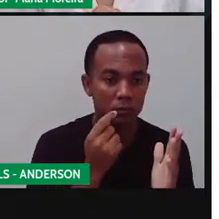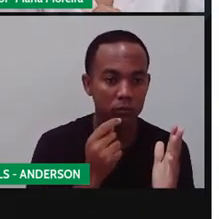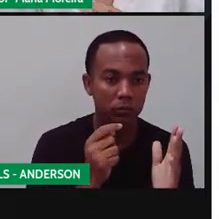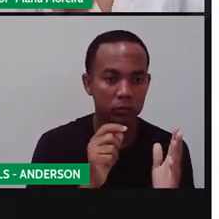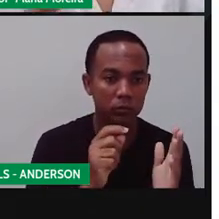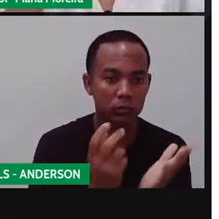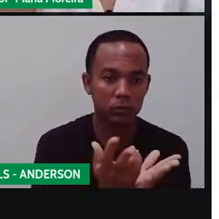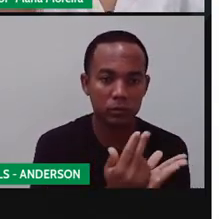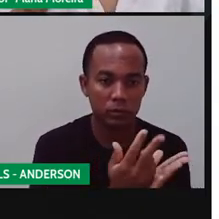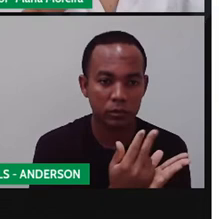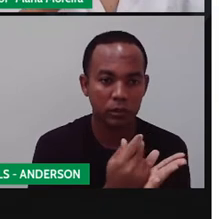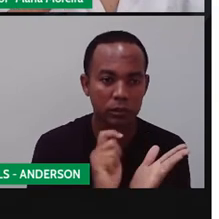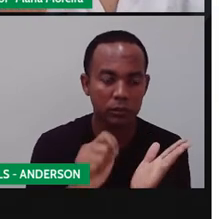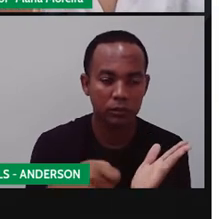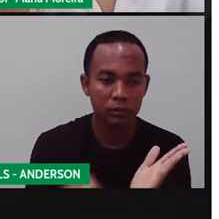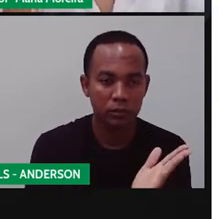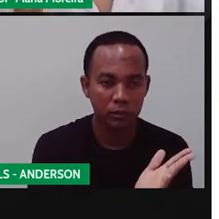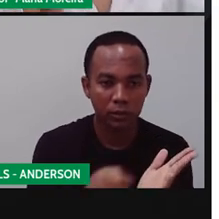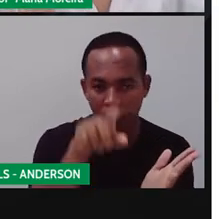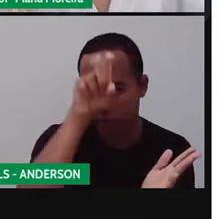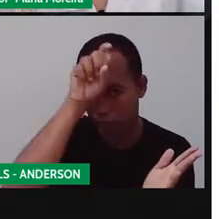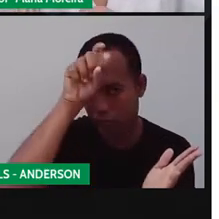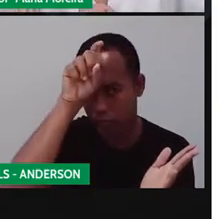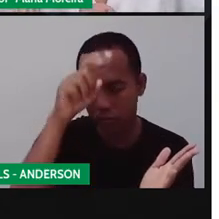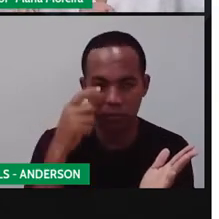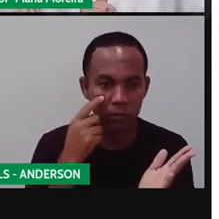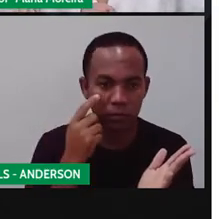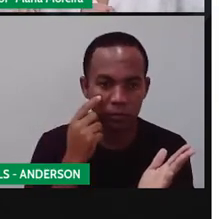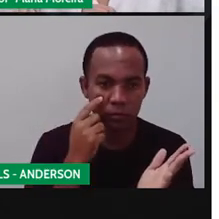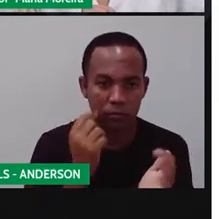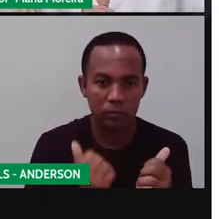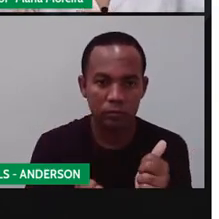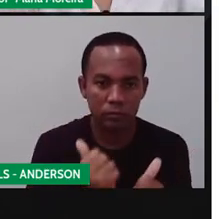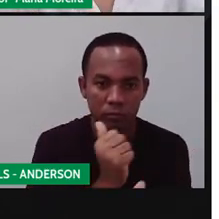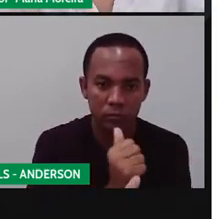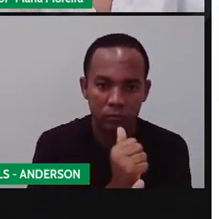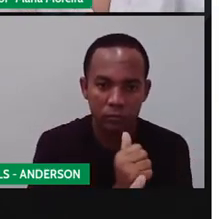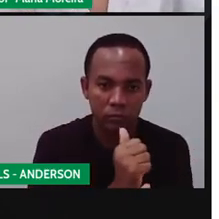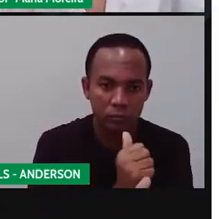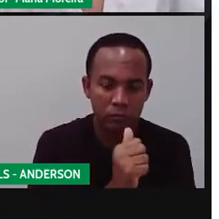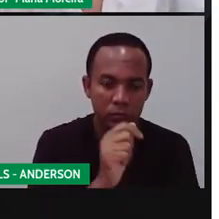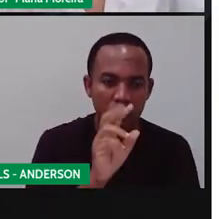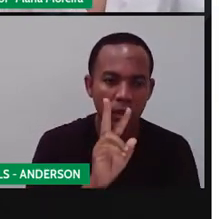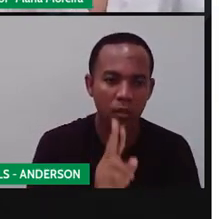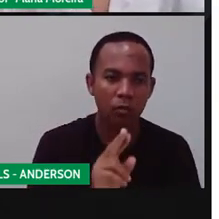substituídos pelo quê? Por essa espécie de... Parece uma interrogaçãozinha, né?